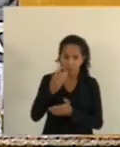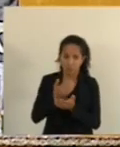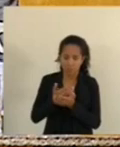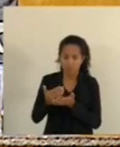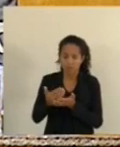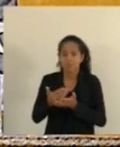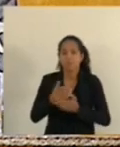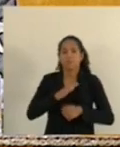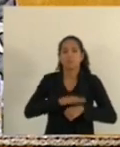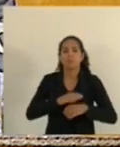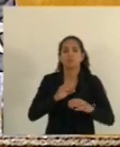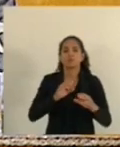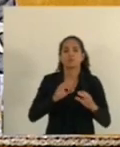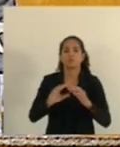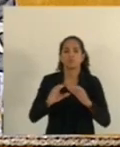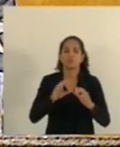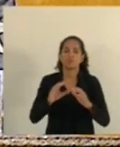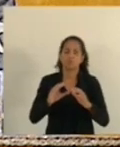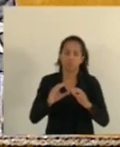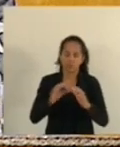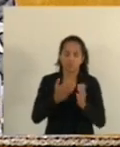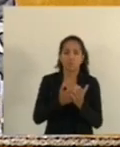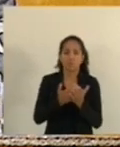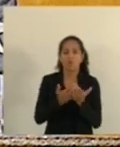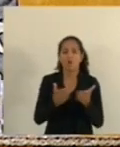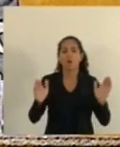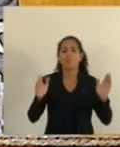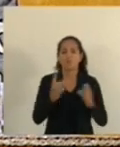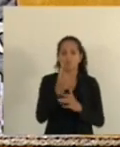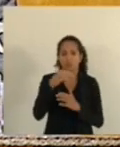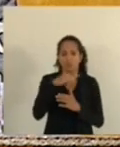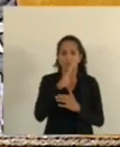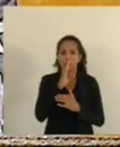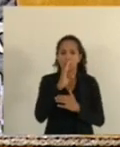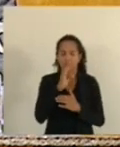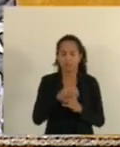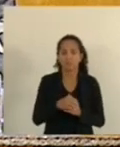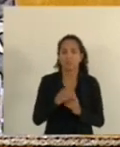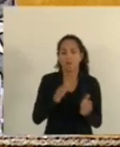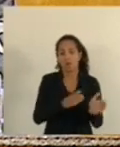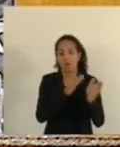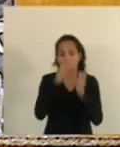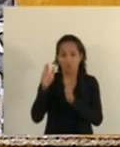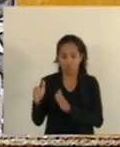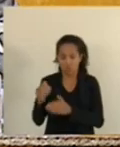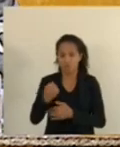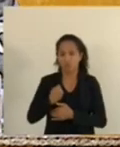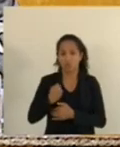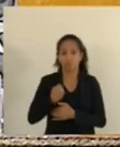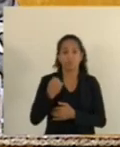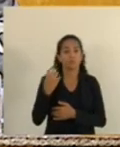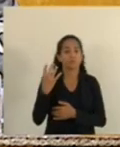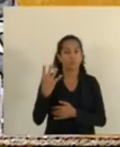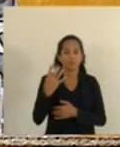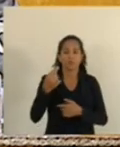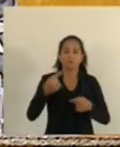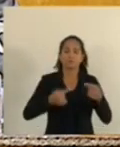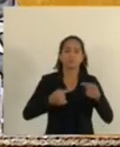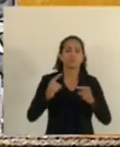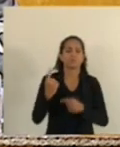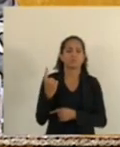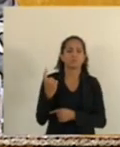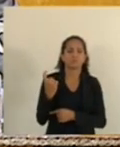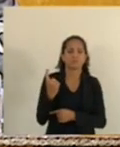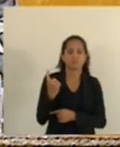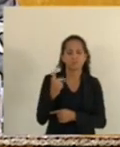comunicações Nós vamos fazer um minuto de silêncio Passamos para o item de número 4 Discussão única